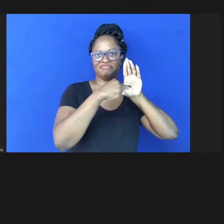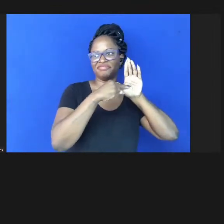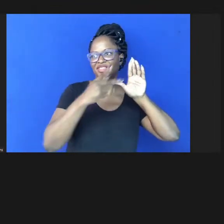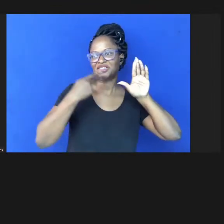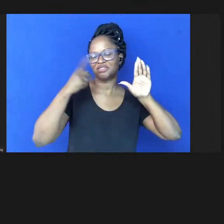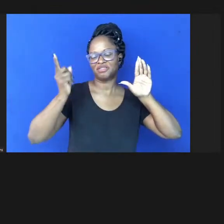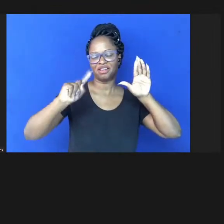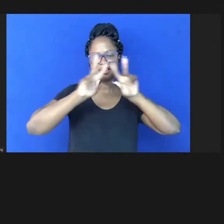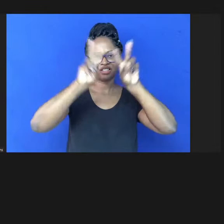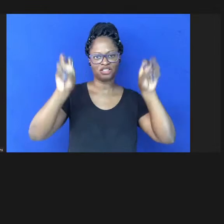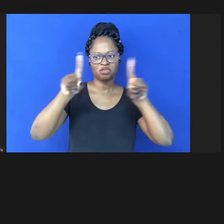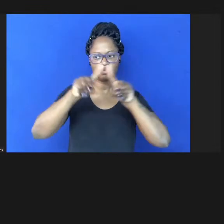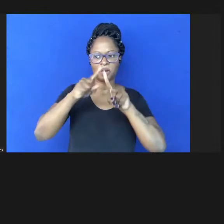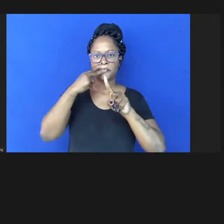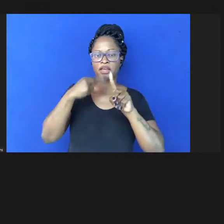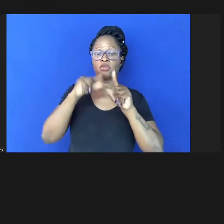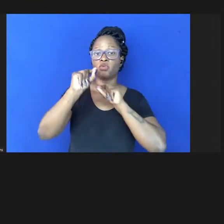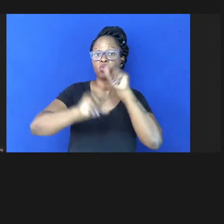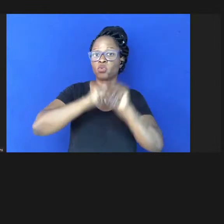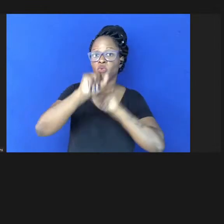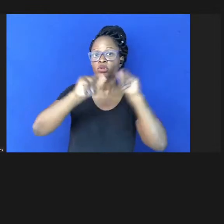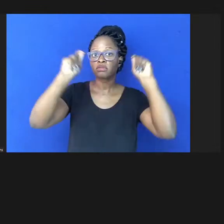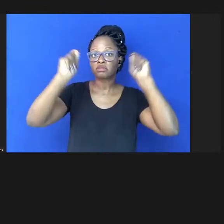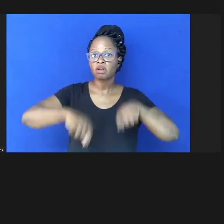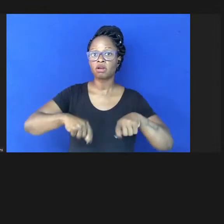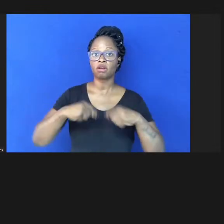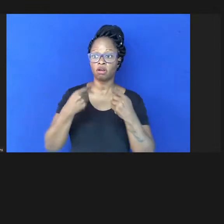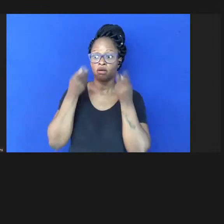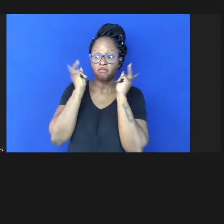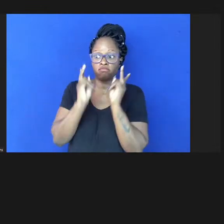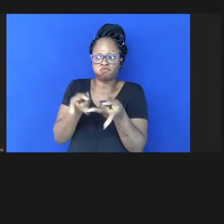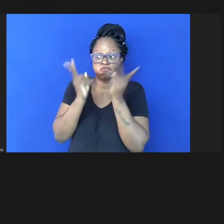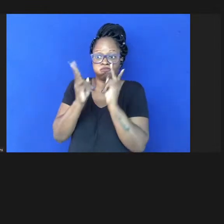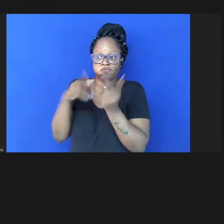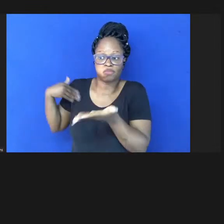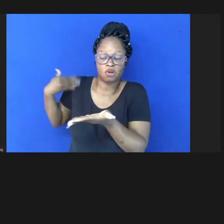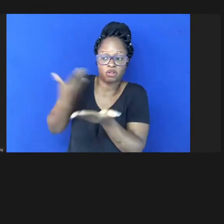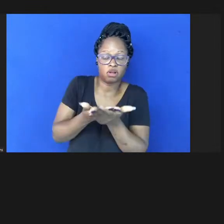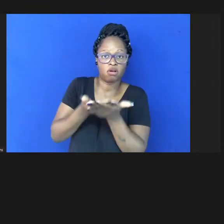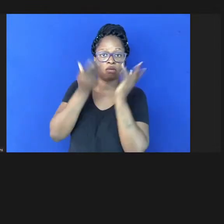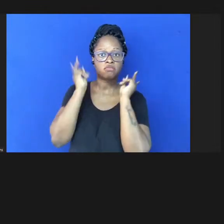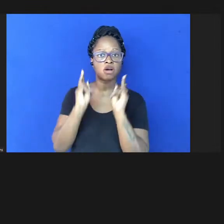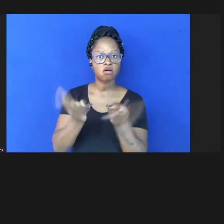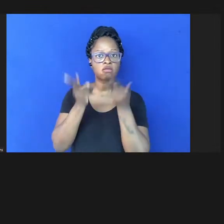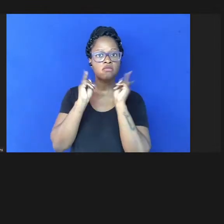retirados e permanecem então